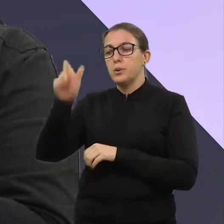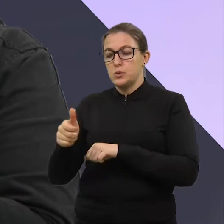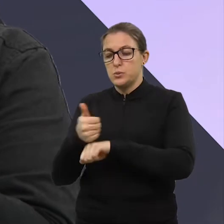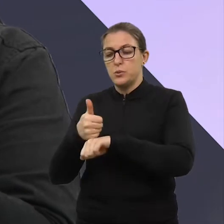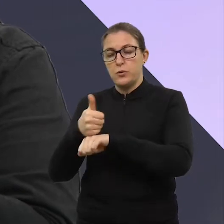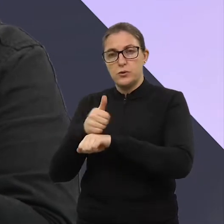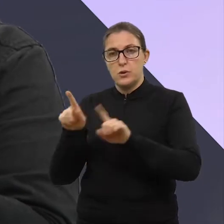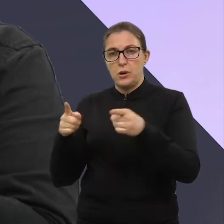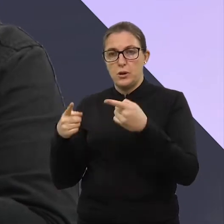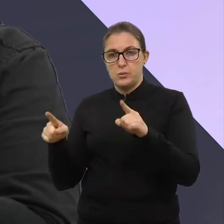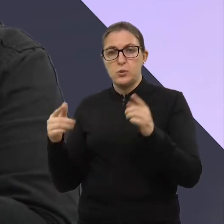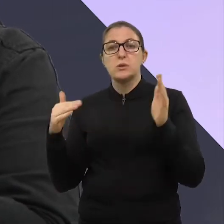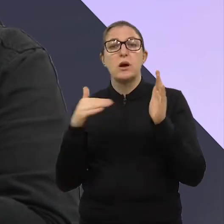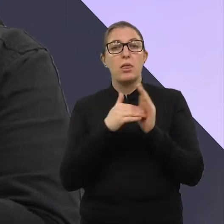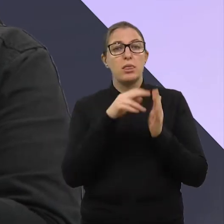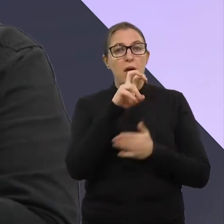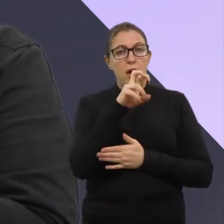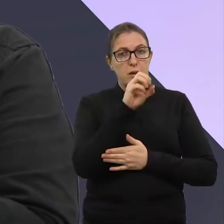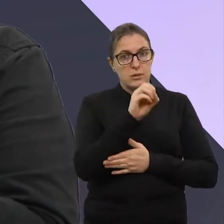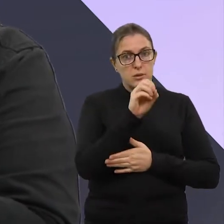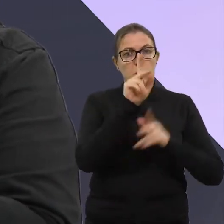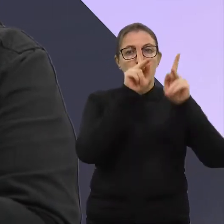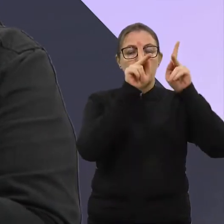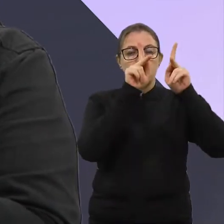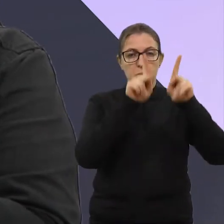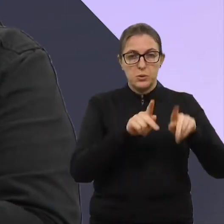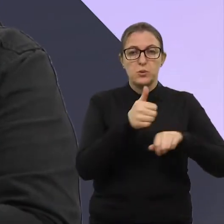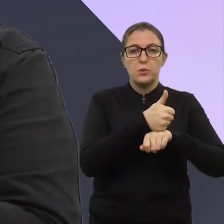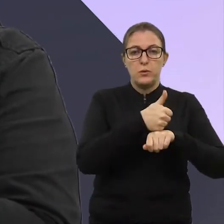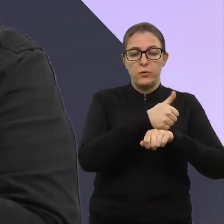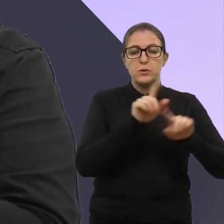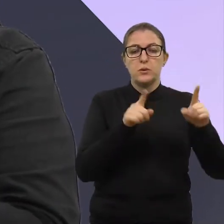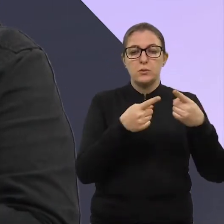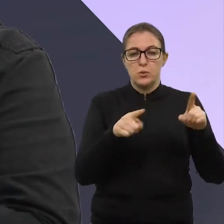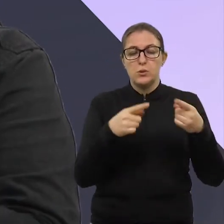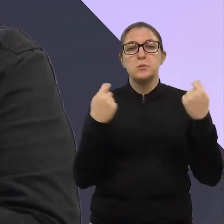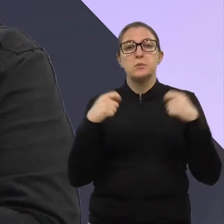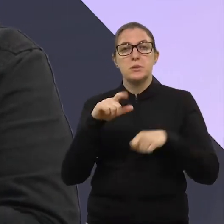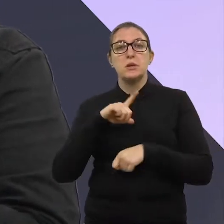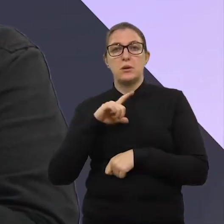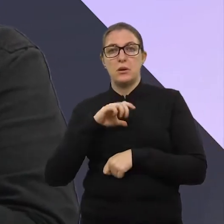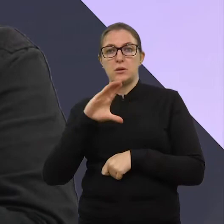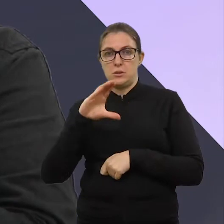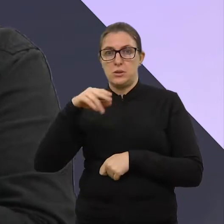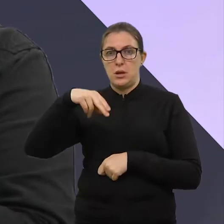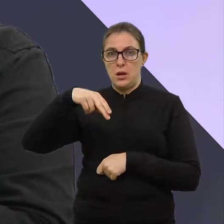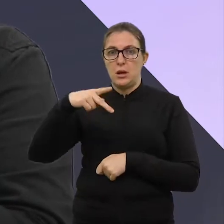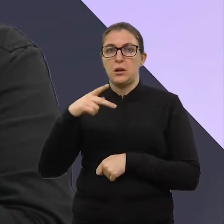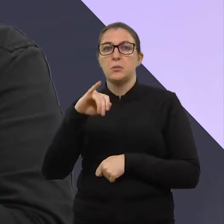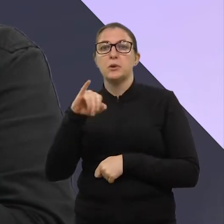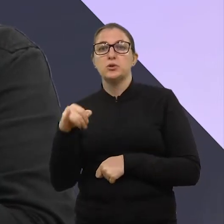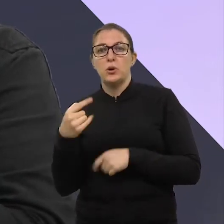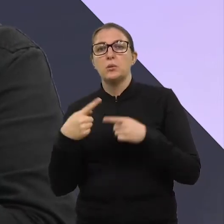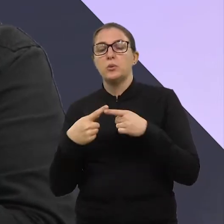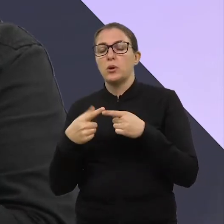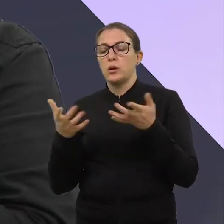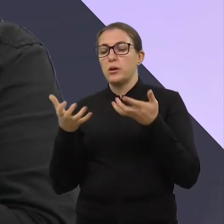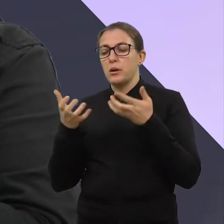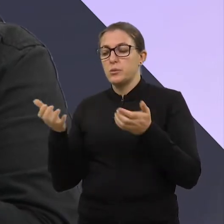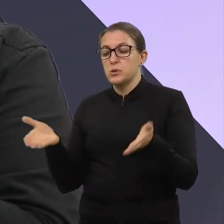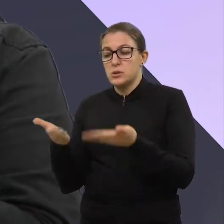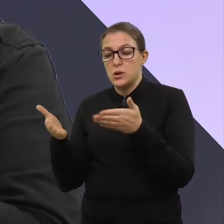serão até 50 músicos profissionais por CNPJ, né? Porque a gente também quer estimular a profissionalização mesmo na categoria cultural,